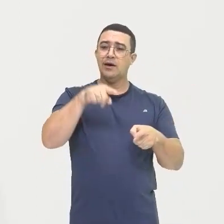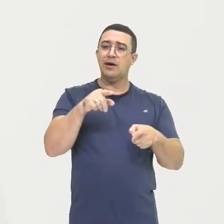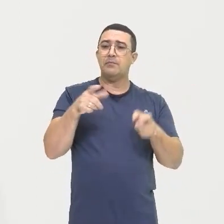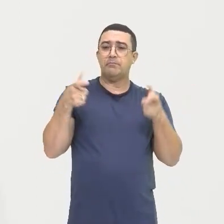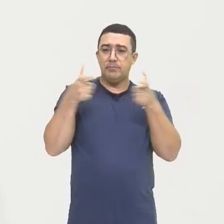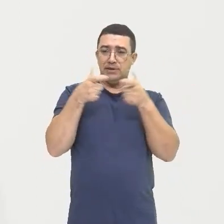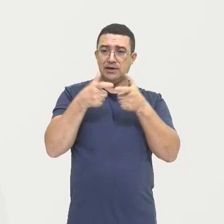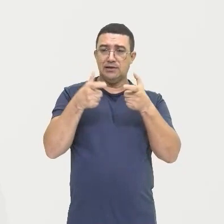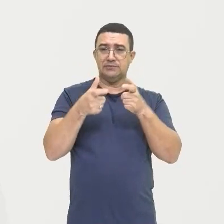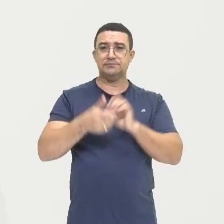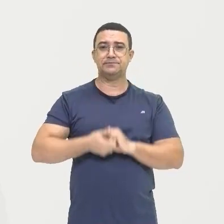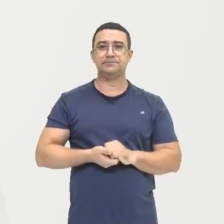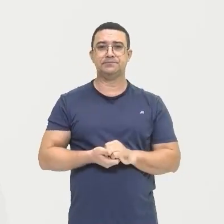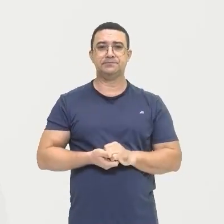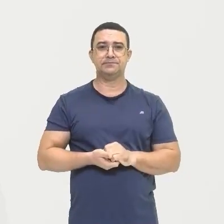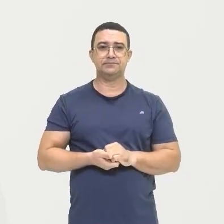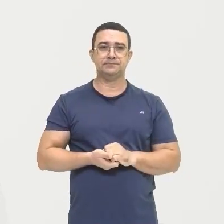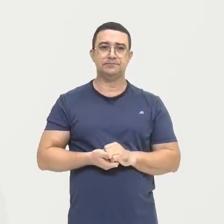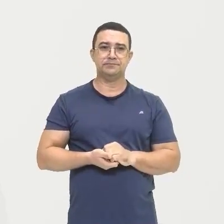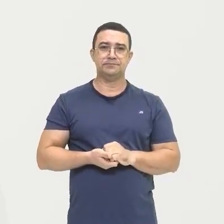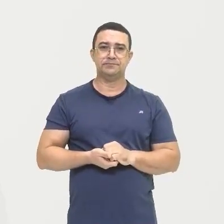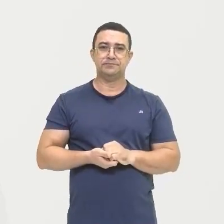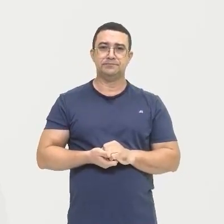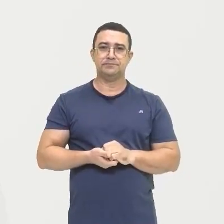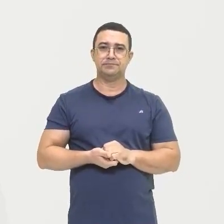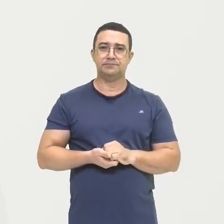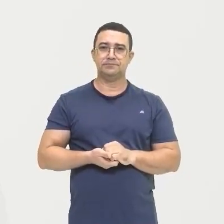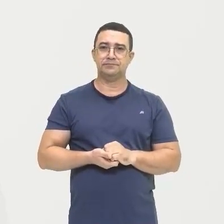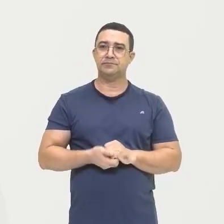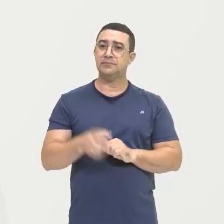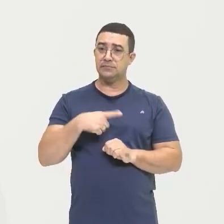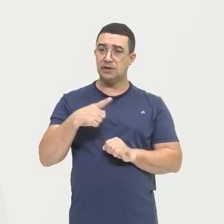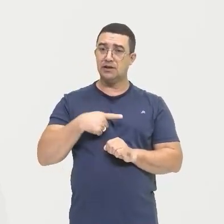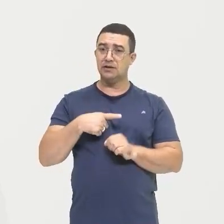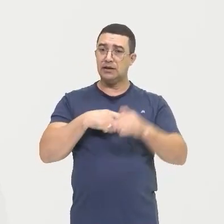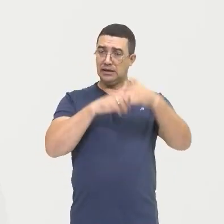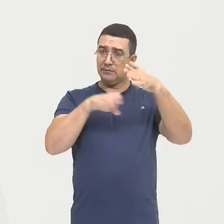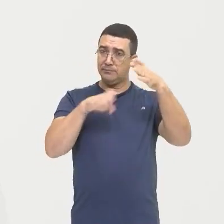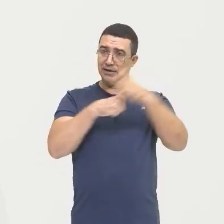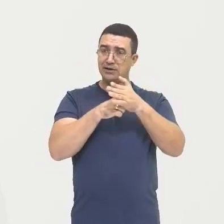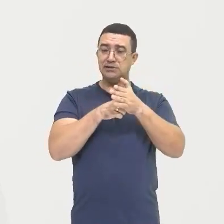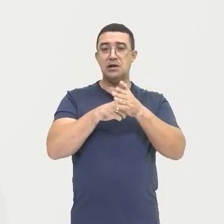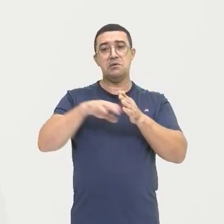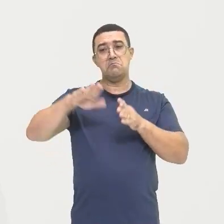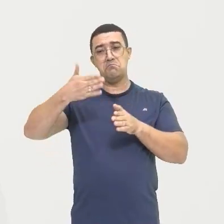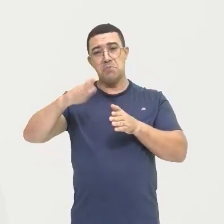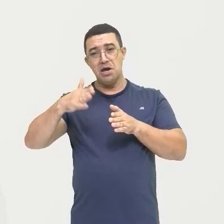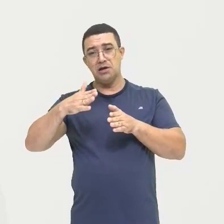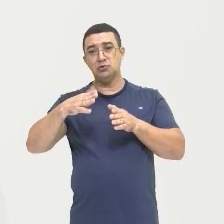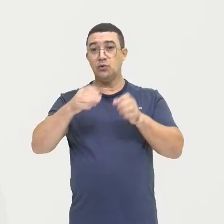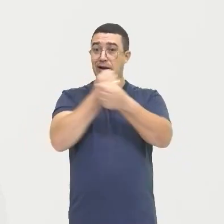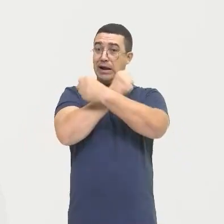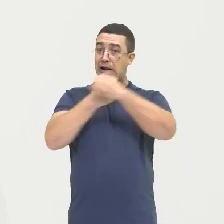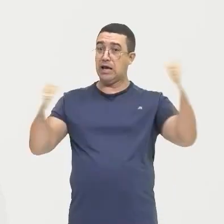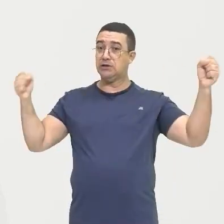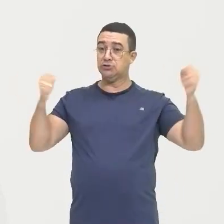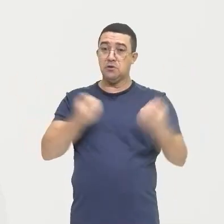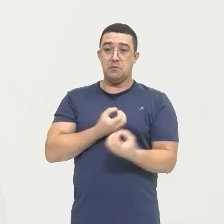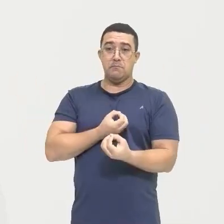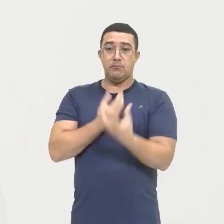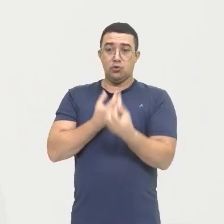aqui a gente tem Porte médio E grande Para esse tipo Para essa classificação Que eles vão produzir Aqui